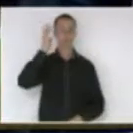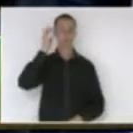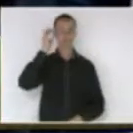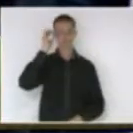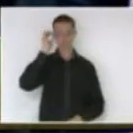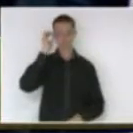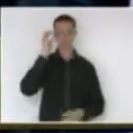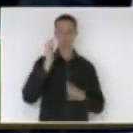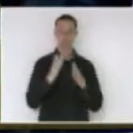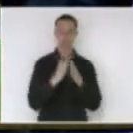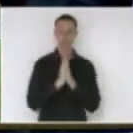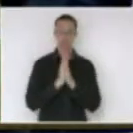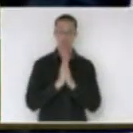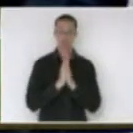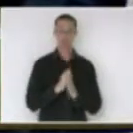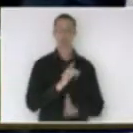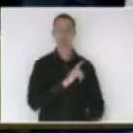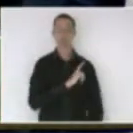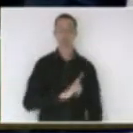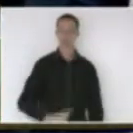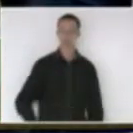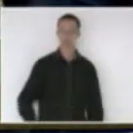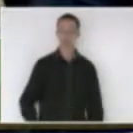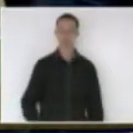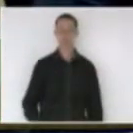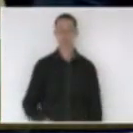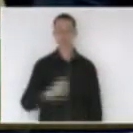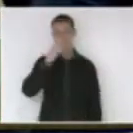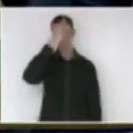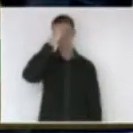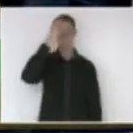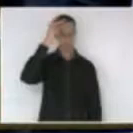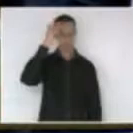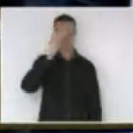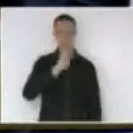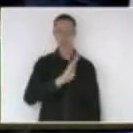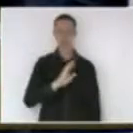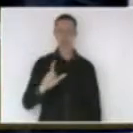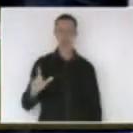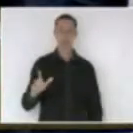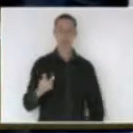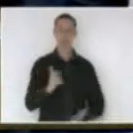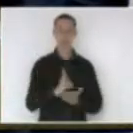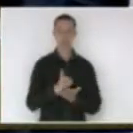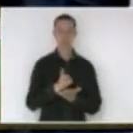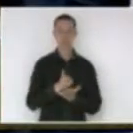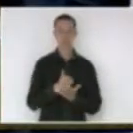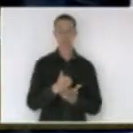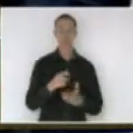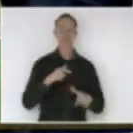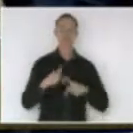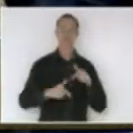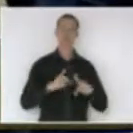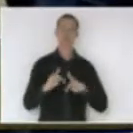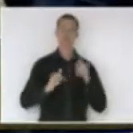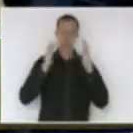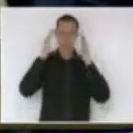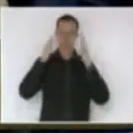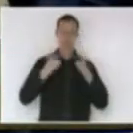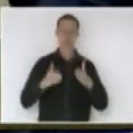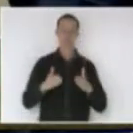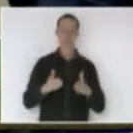apelando ao governador do estado e ao prefeito de Blumenau pela continuidade dos trabalhos em prol da educação